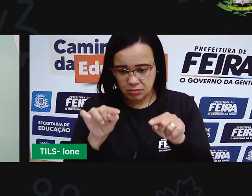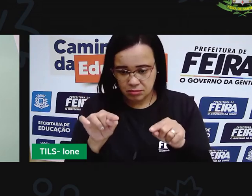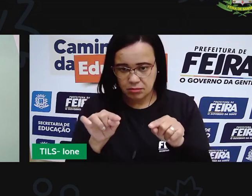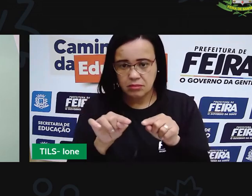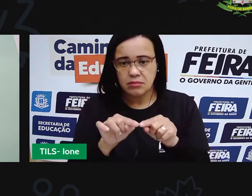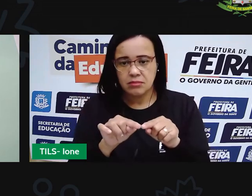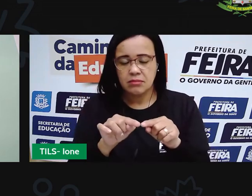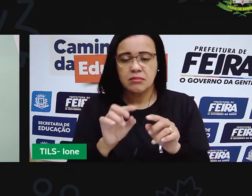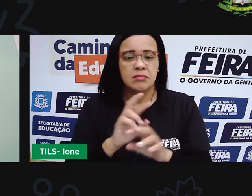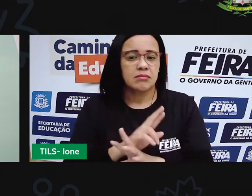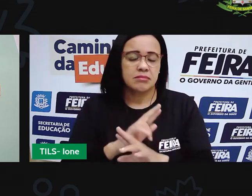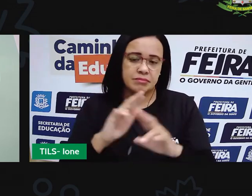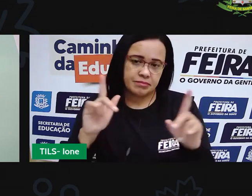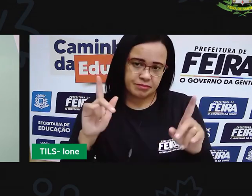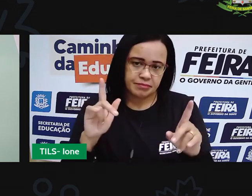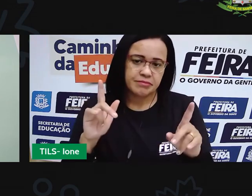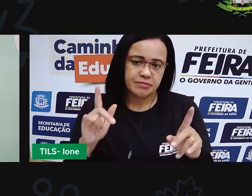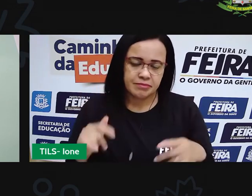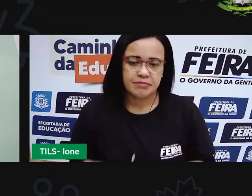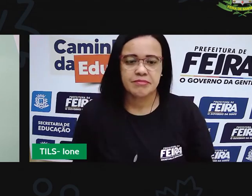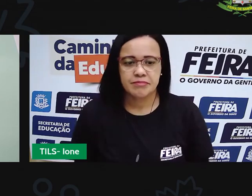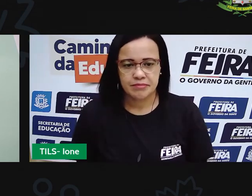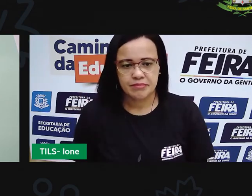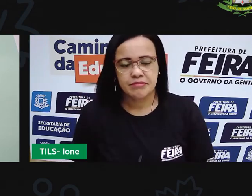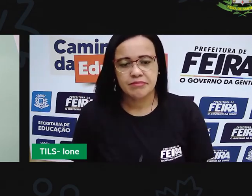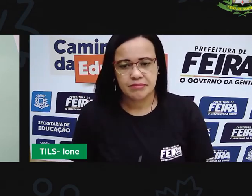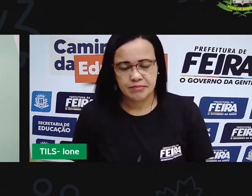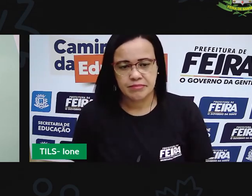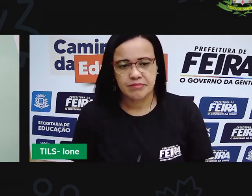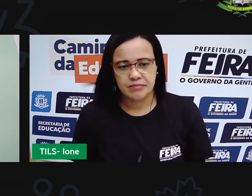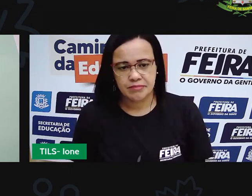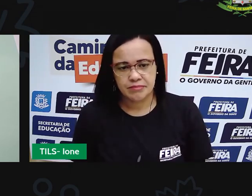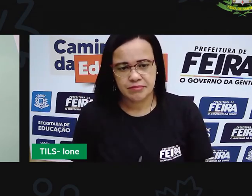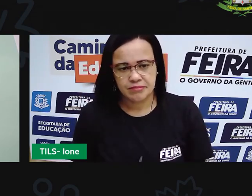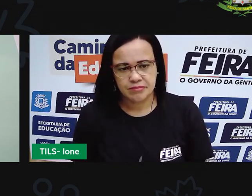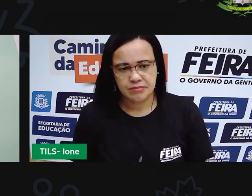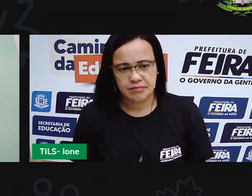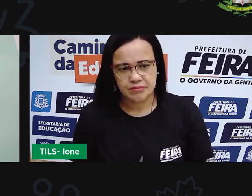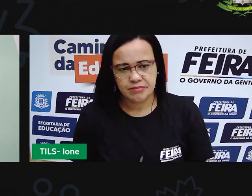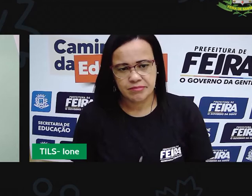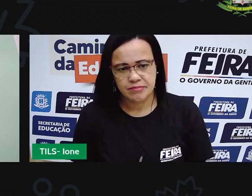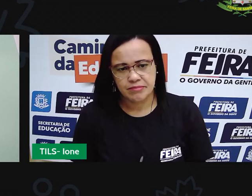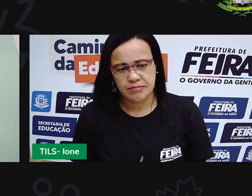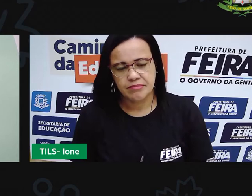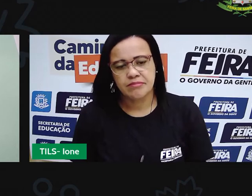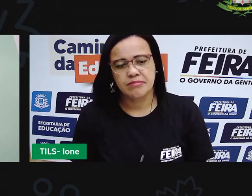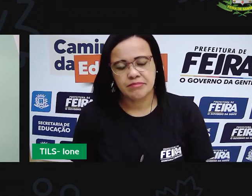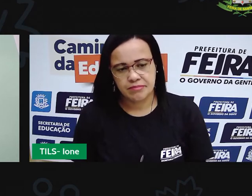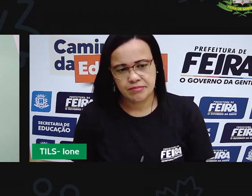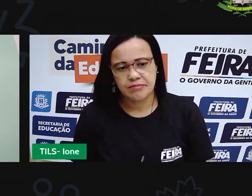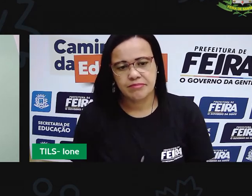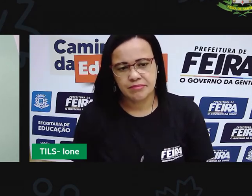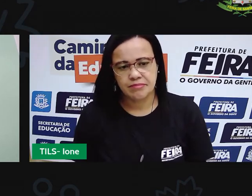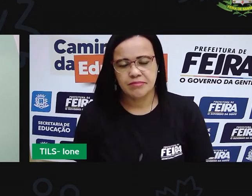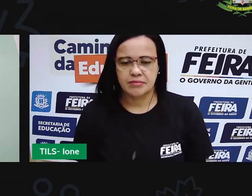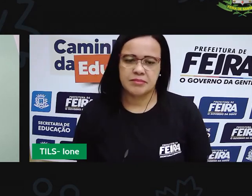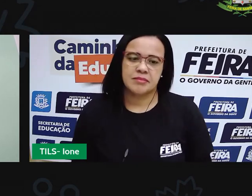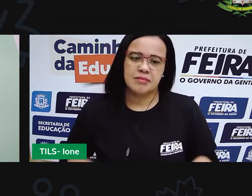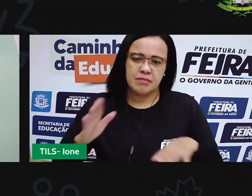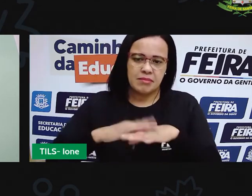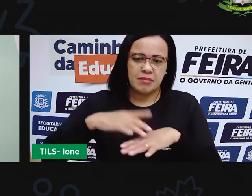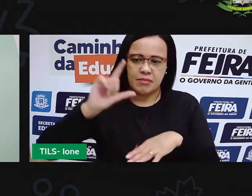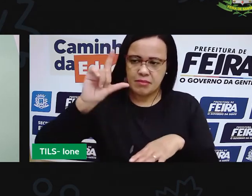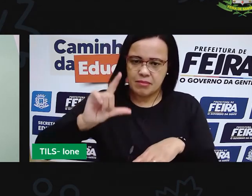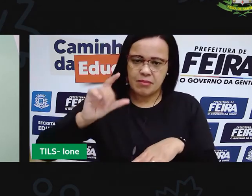duas partes dois lados são maiores do que os outros